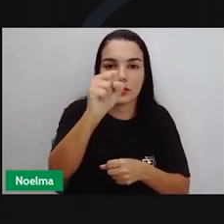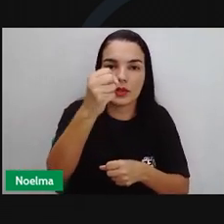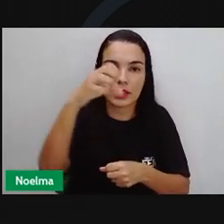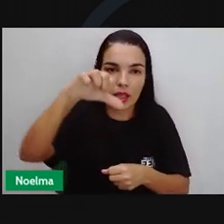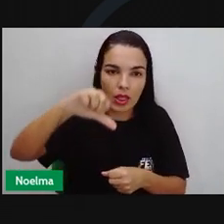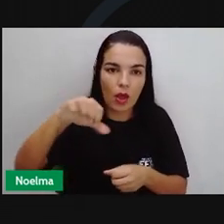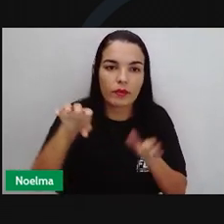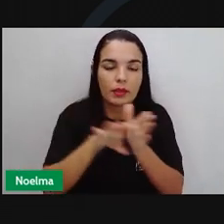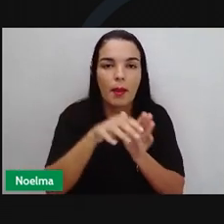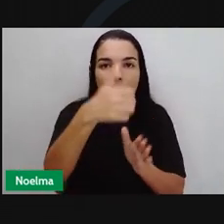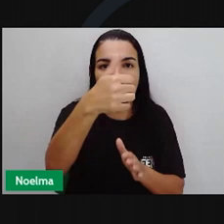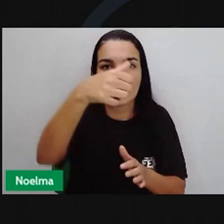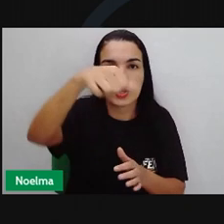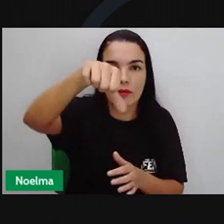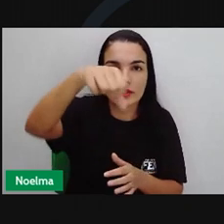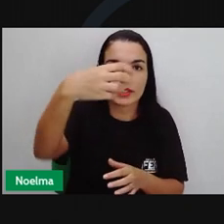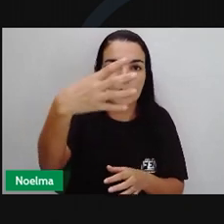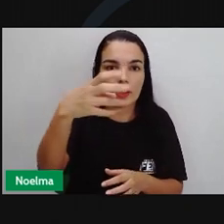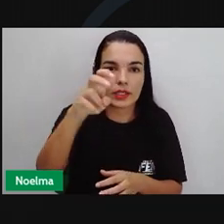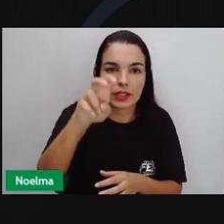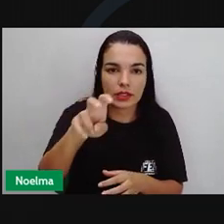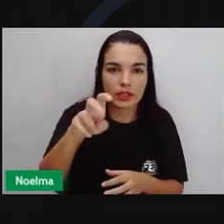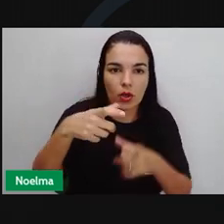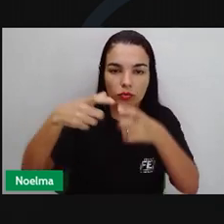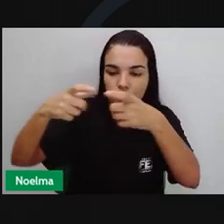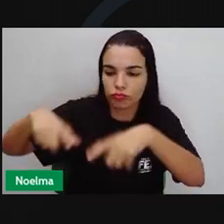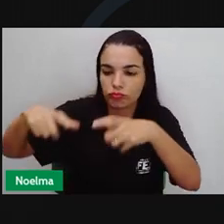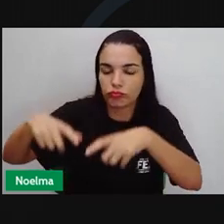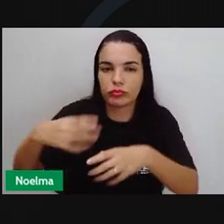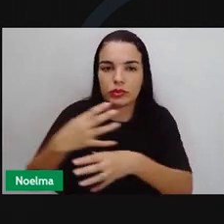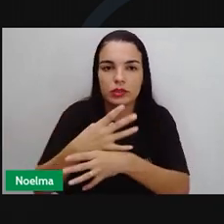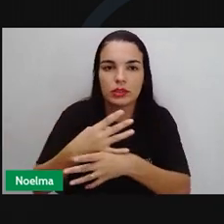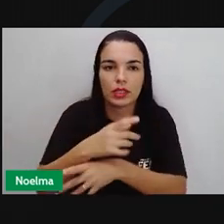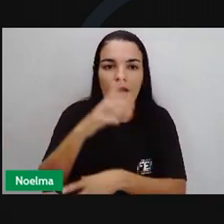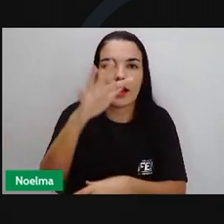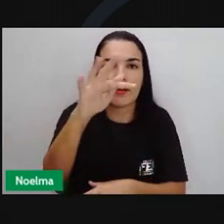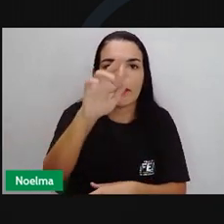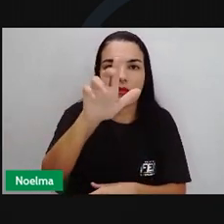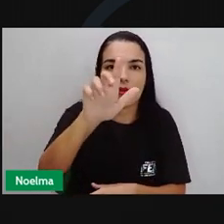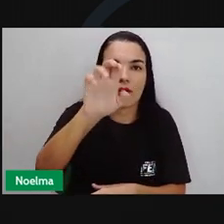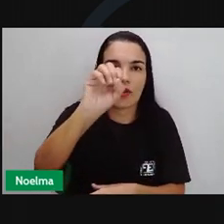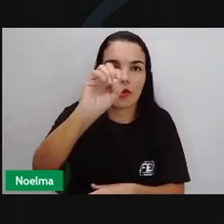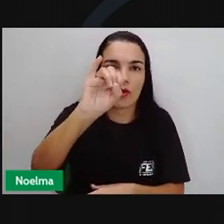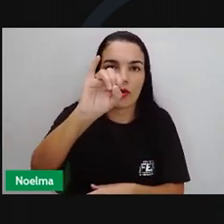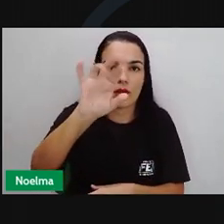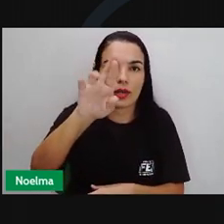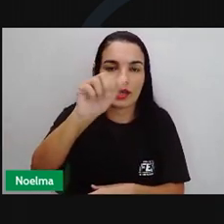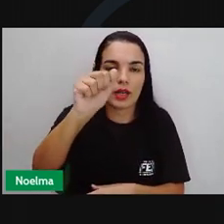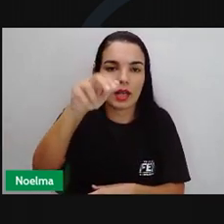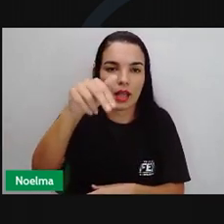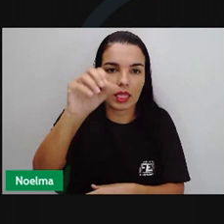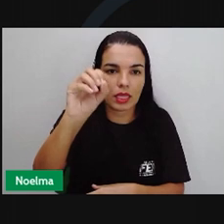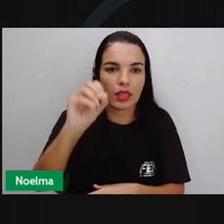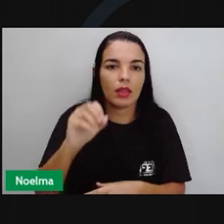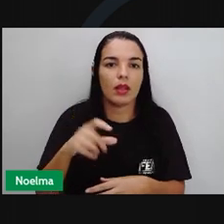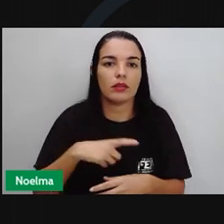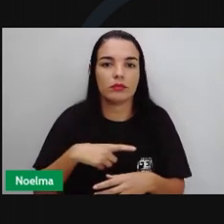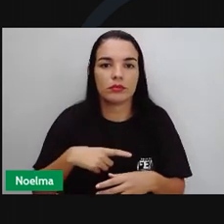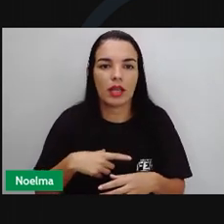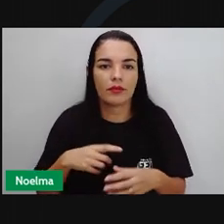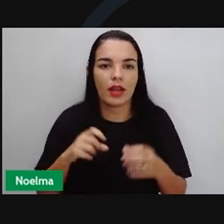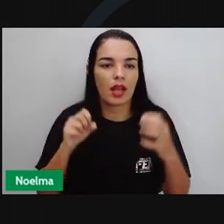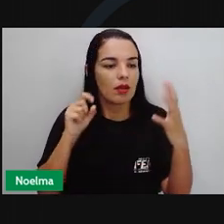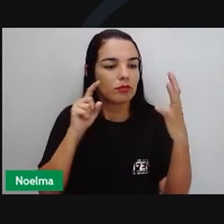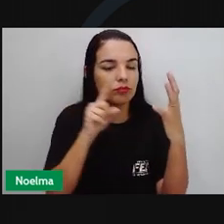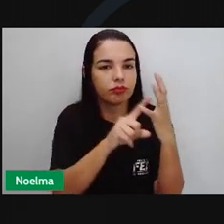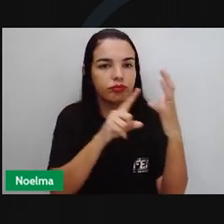estabelecendo-se na cidade de Floriano As influências podem ser notadas na arquitetura dos casarões das famílias na presença de quibes